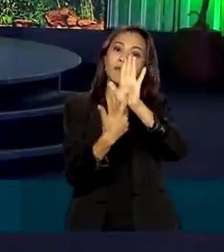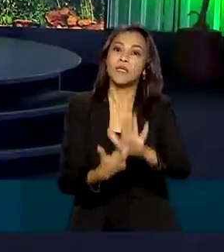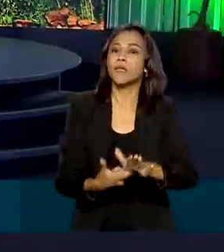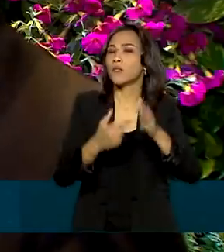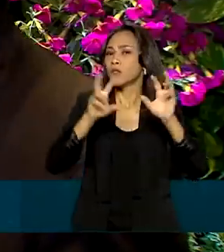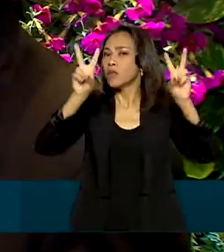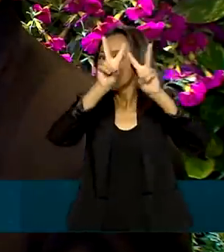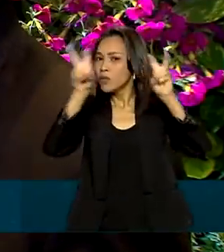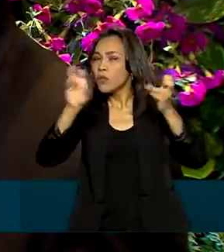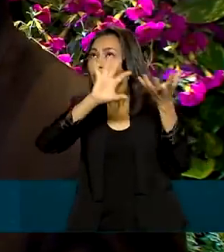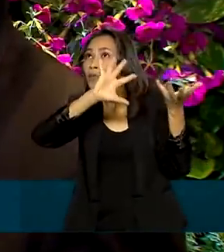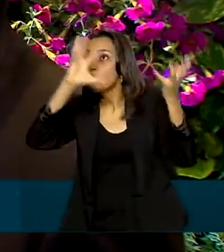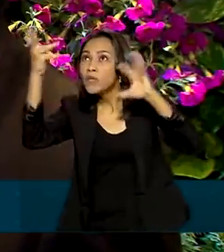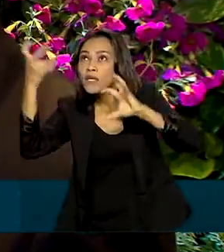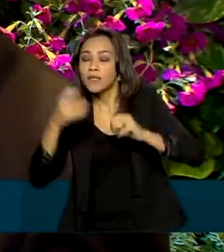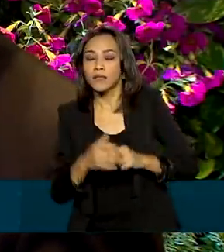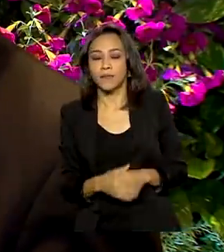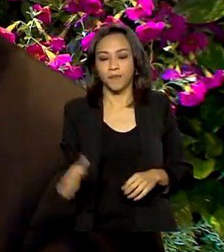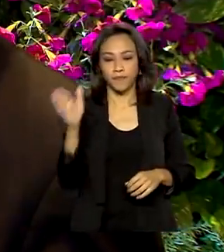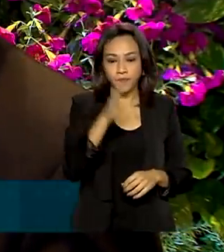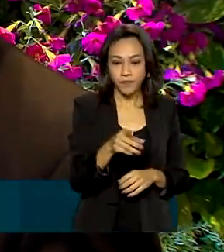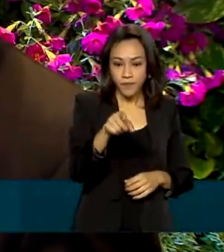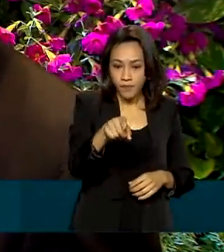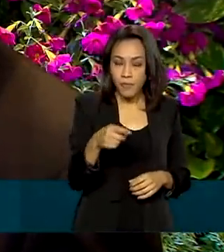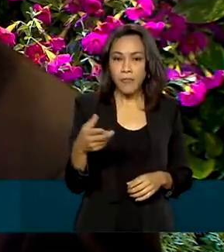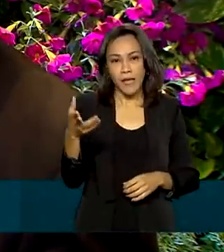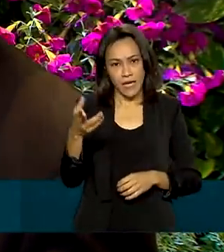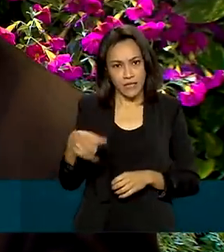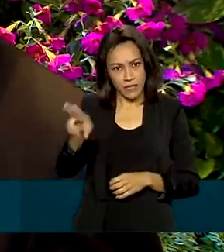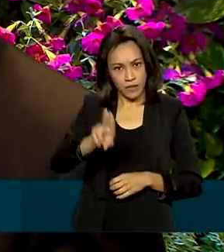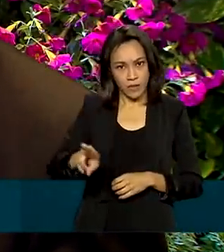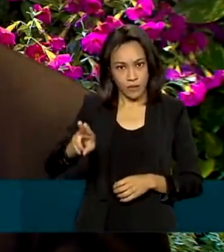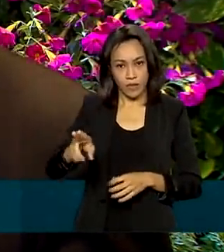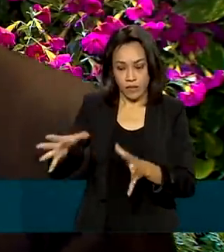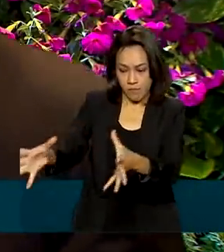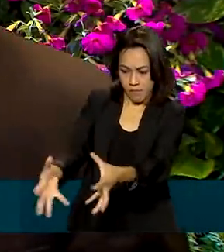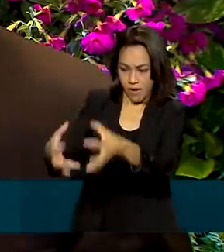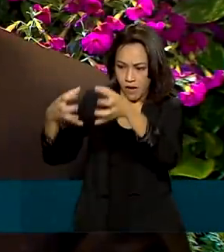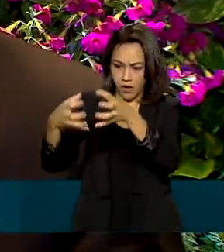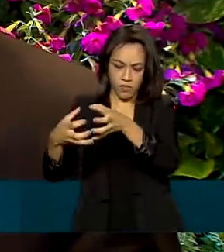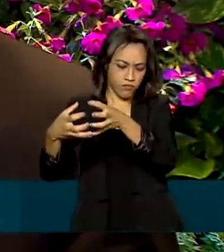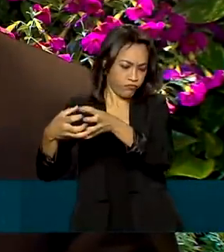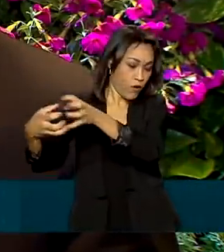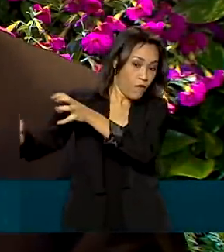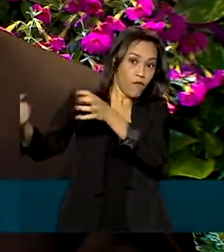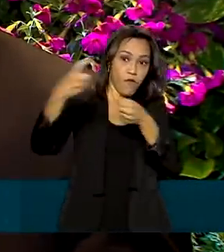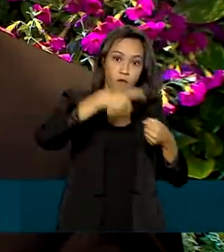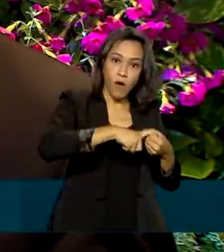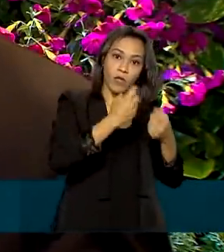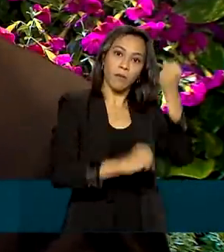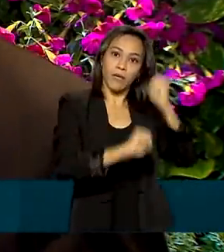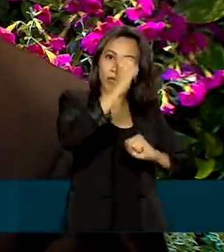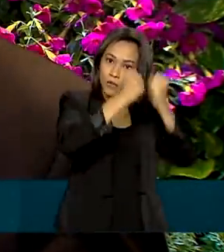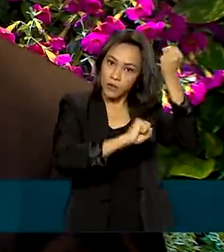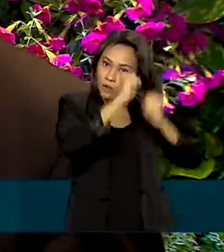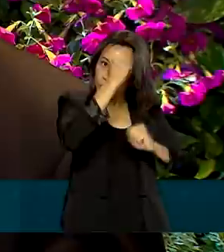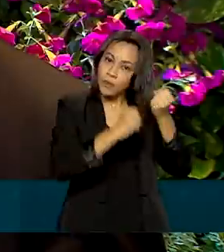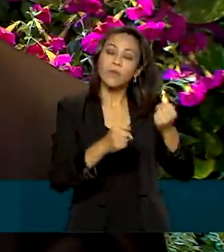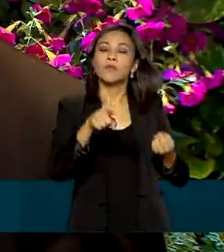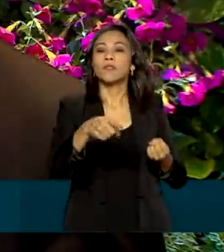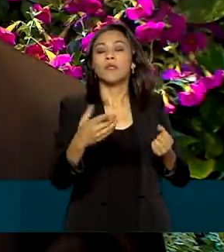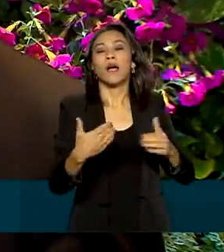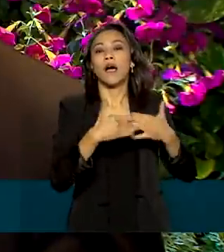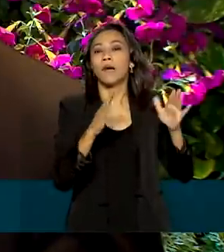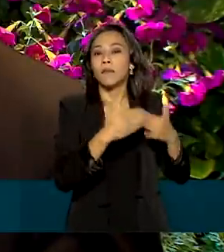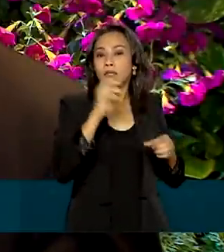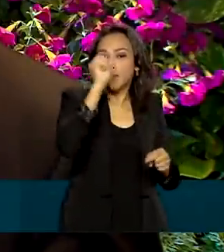climáticas. Esse descarte, ao invés de se dar de forma inadequada, ele volta para o setor produtivo, gerando emprego e renda